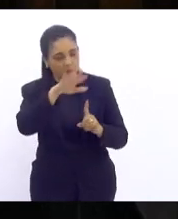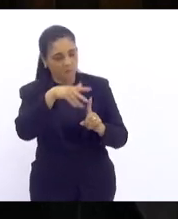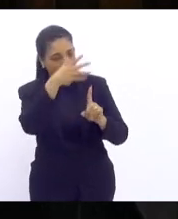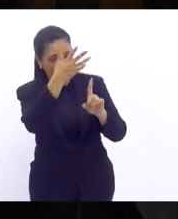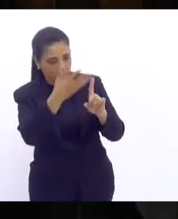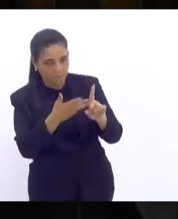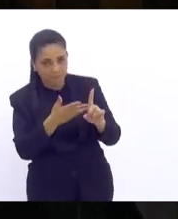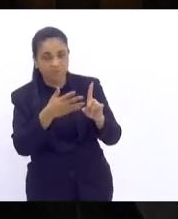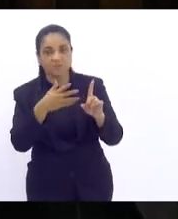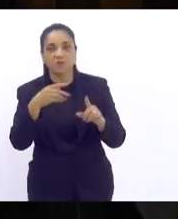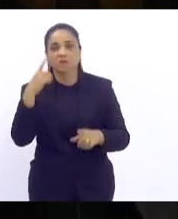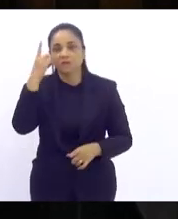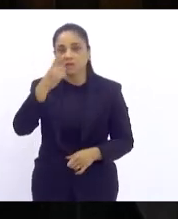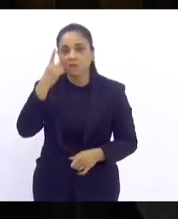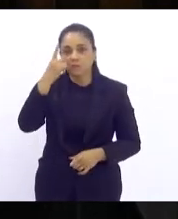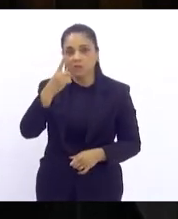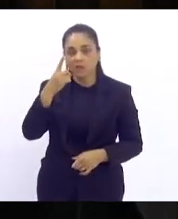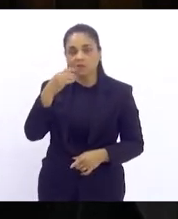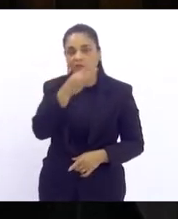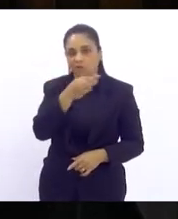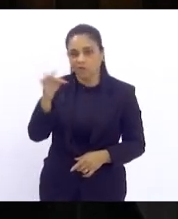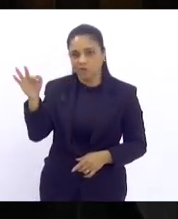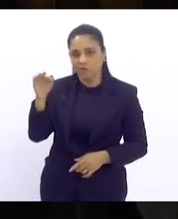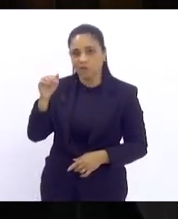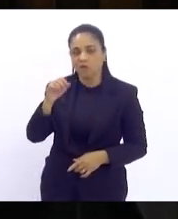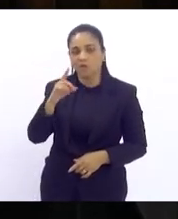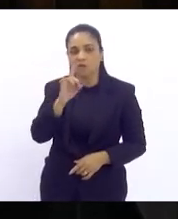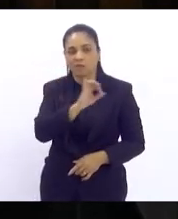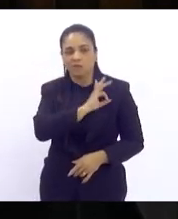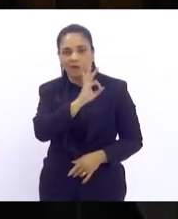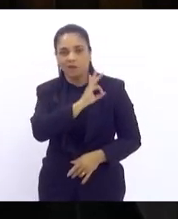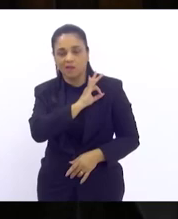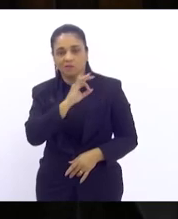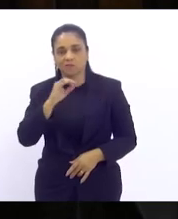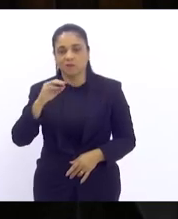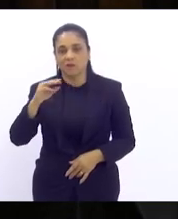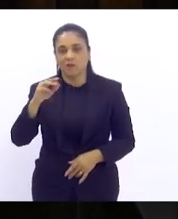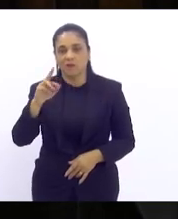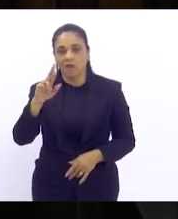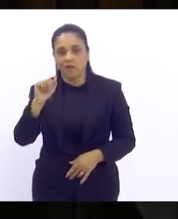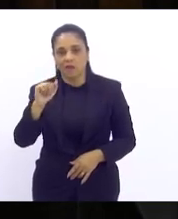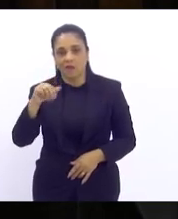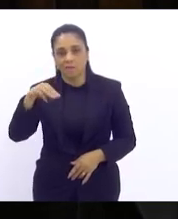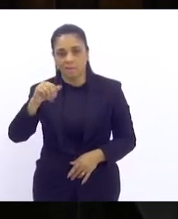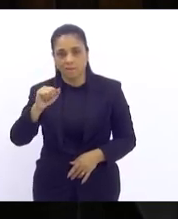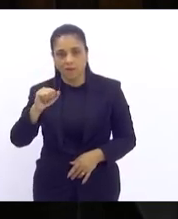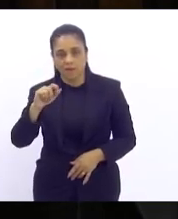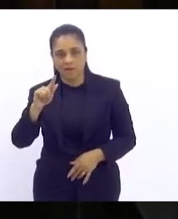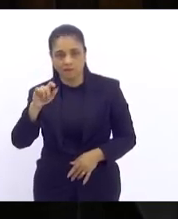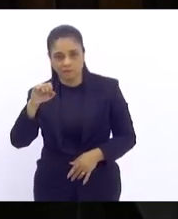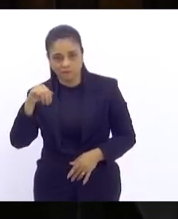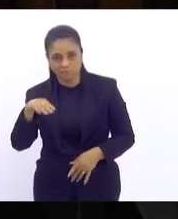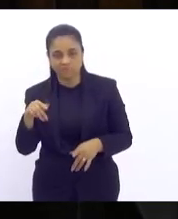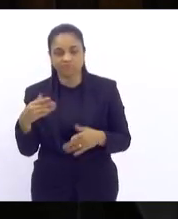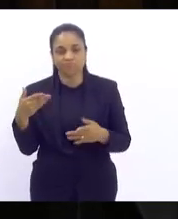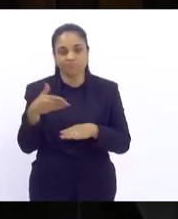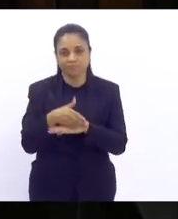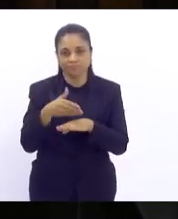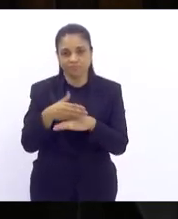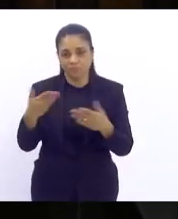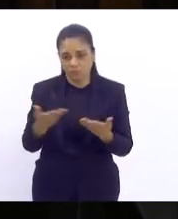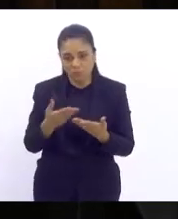amigo deputado federal delegado Ramagem que está aqui presente hoje conosco seja muito bem-vindo